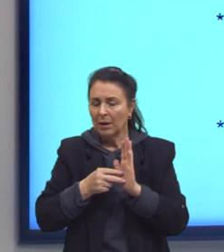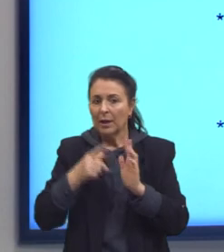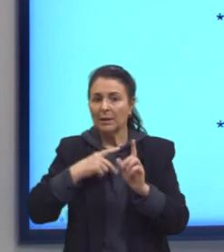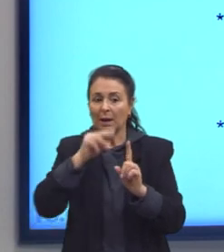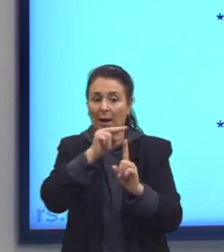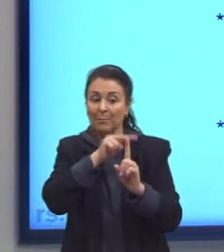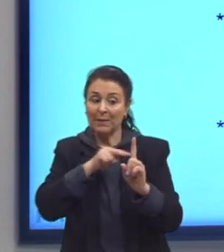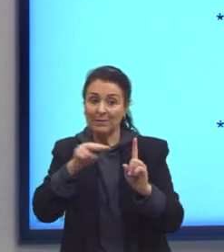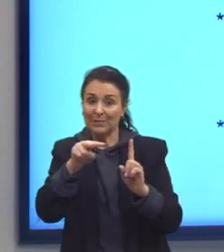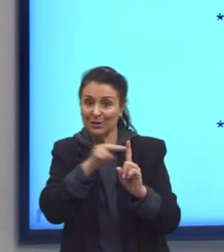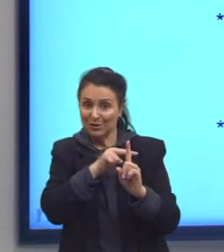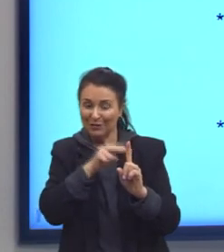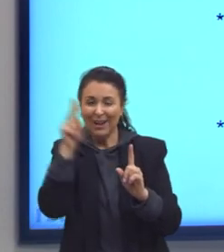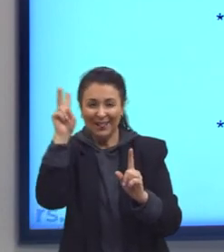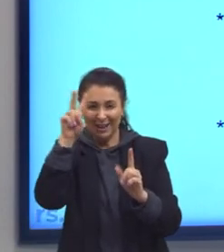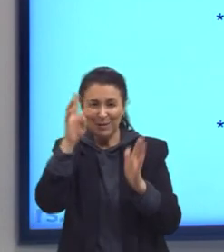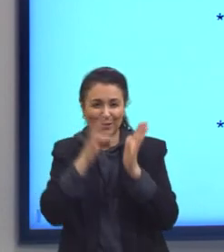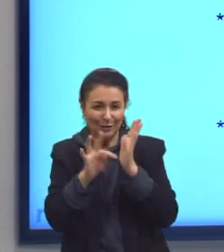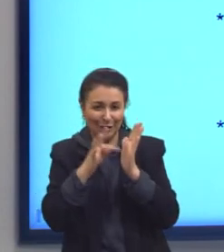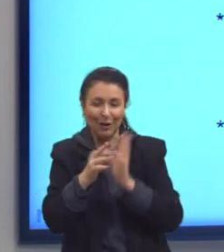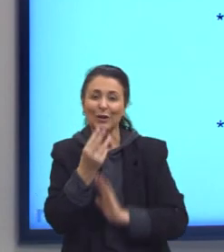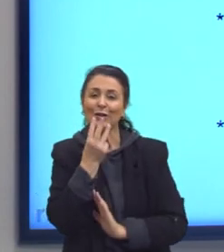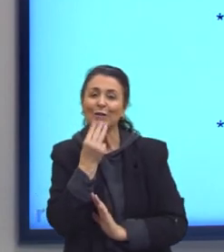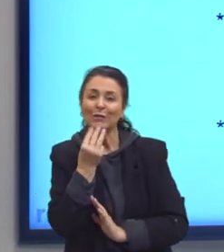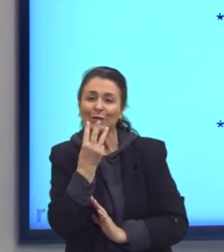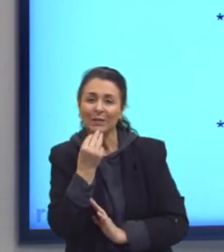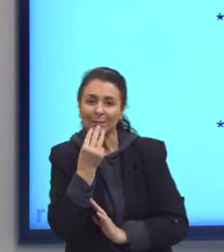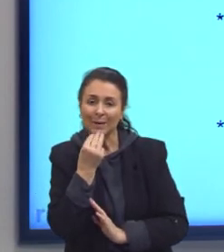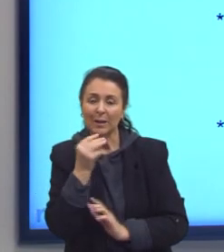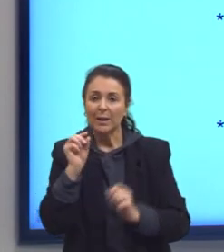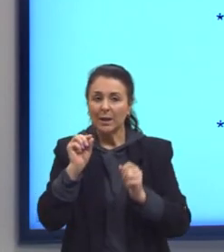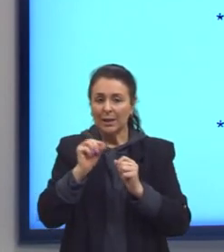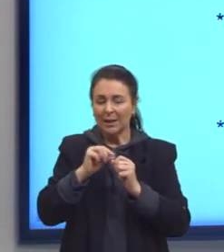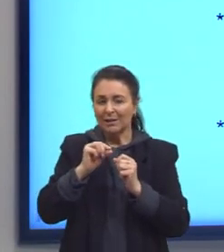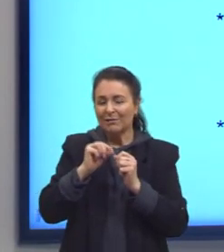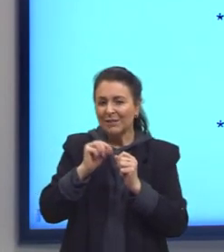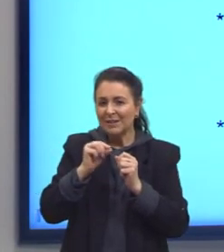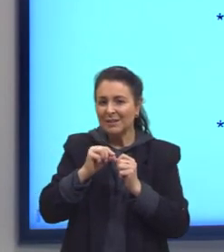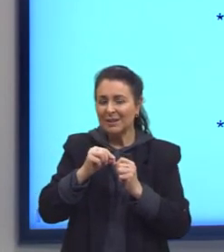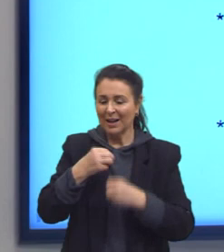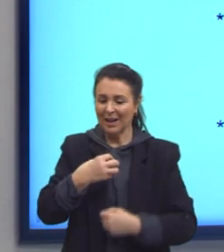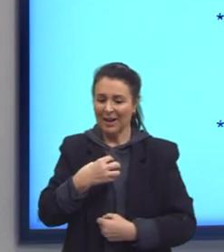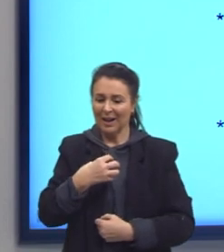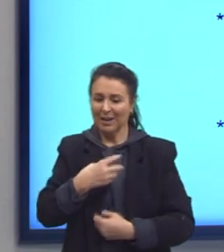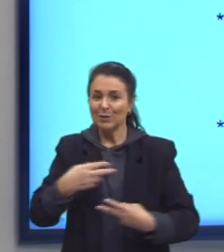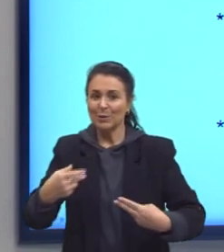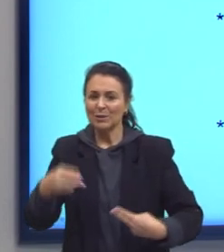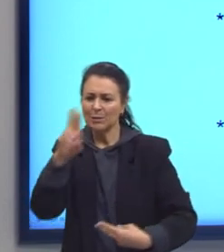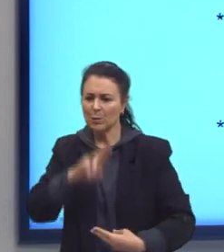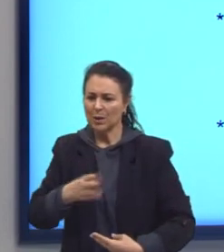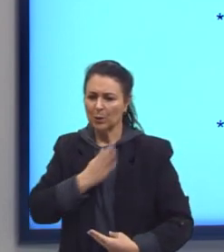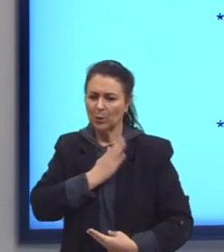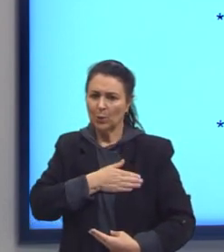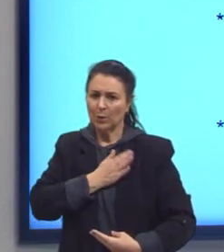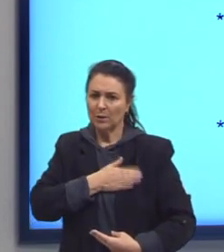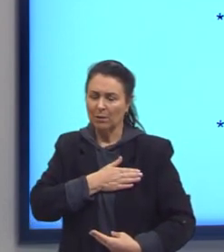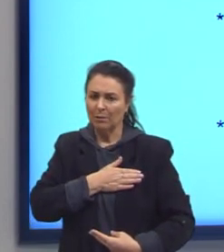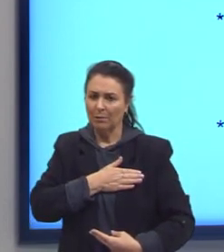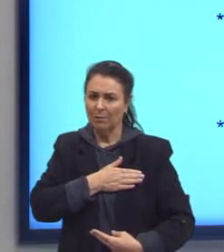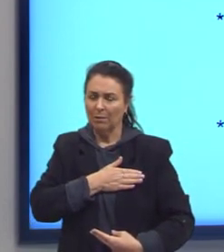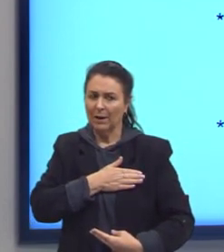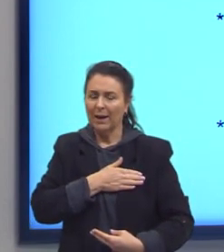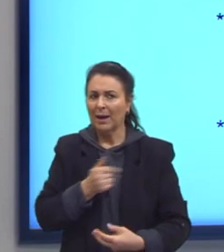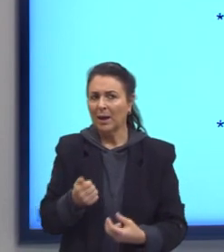Max Weber, aquele que age com o coração, que é o jeitinho brasileiro hoje. Então, o homem cordial é aquele camarada que